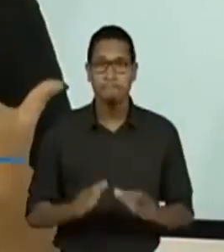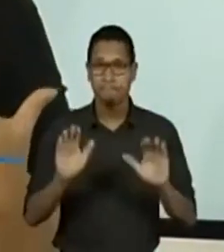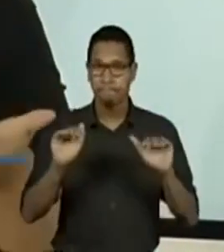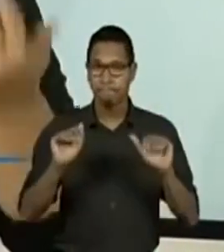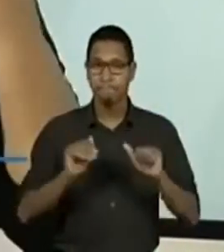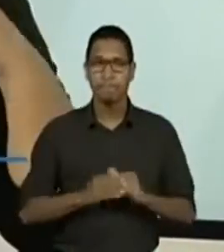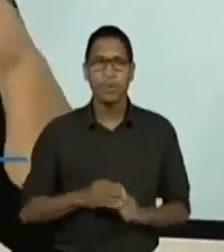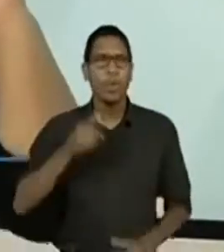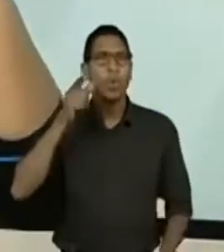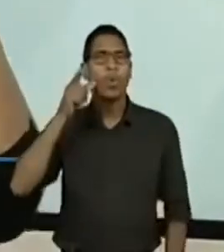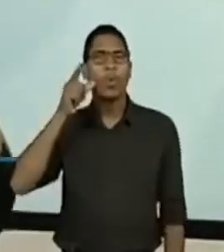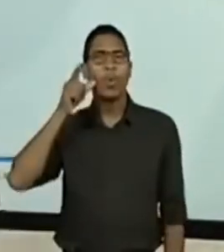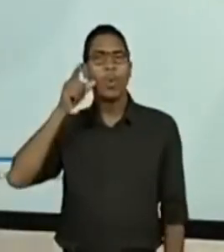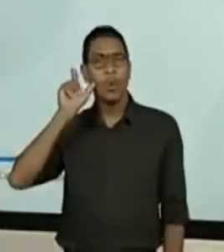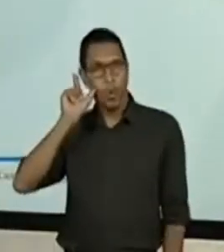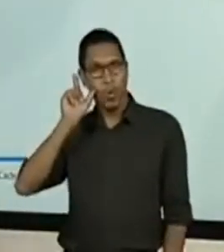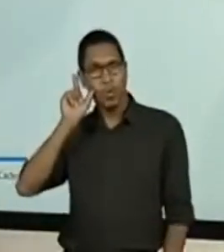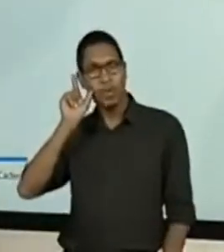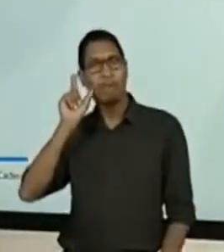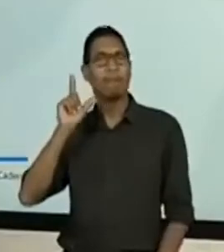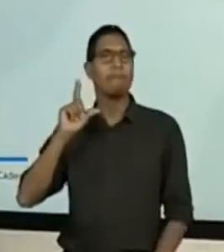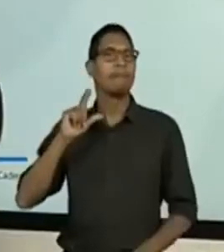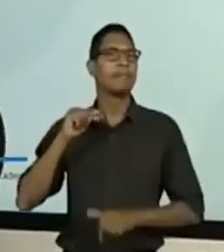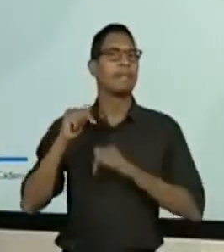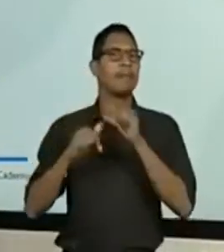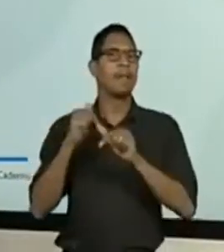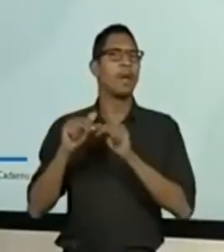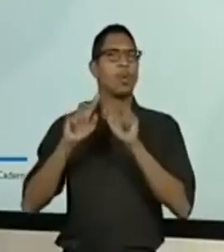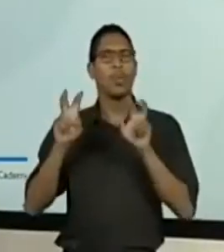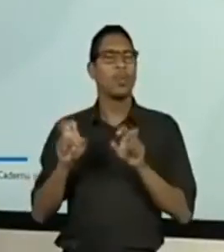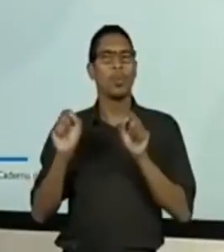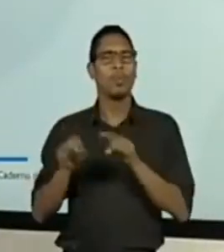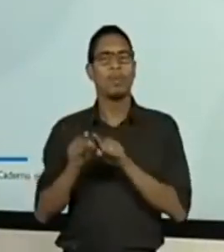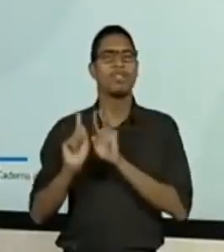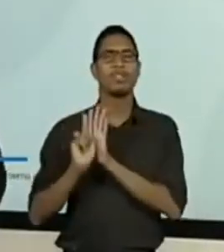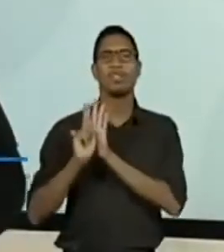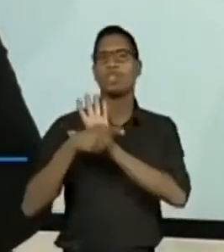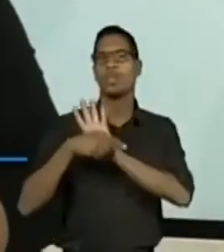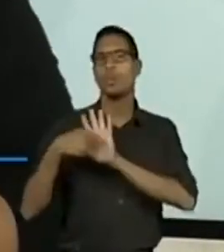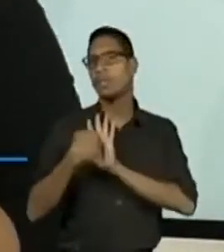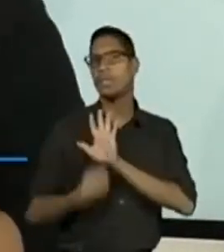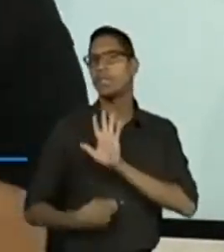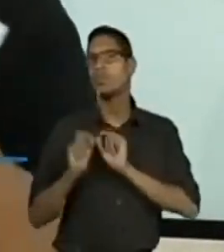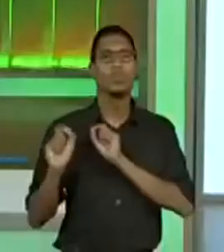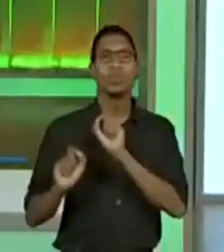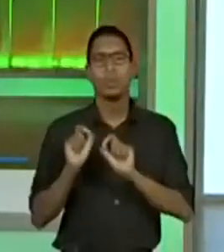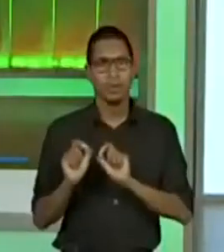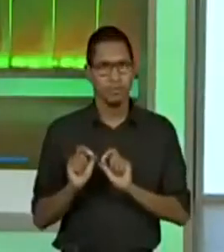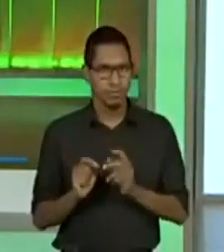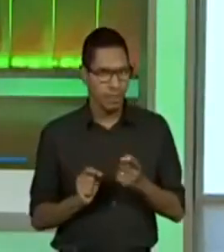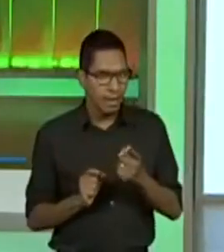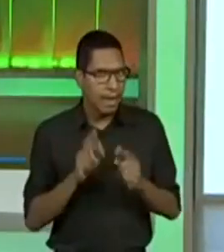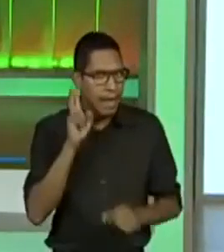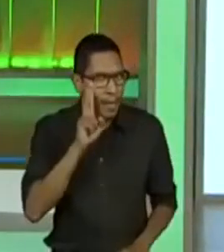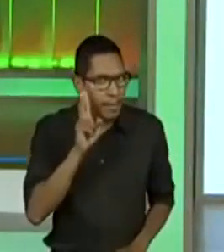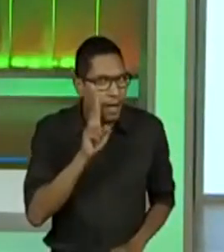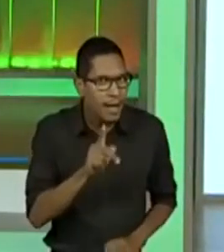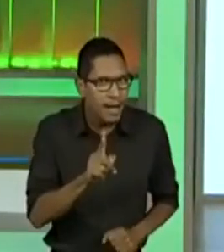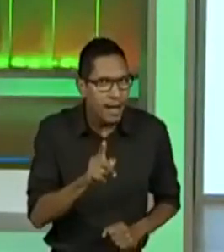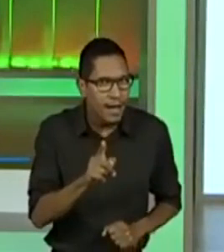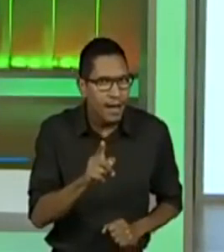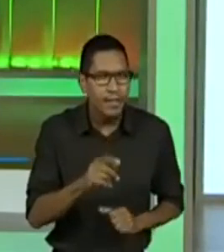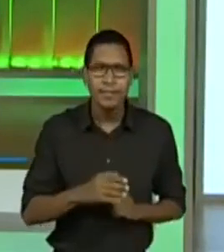ontem nós estávamos trabalhando com qual gênero textual? Preciso saber se vocês se lembram.